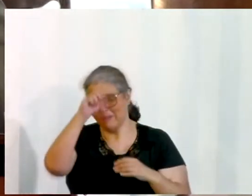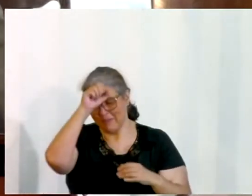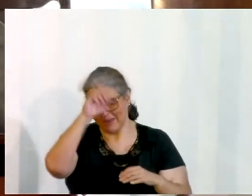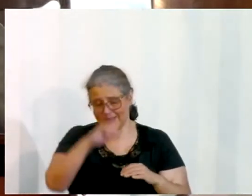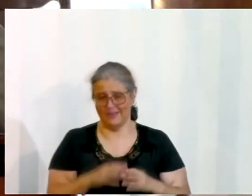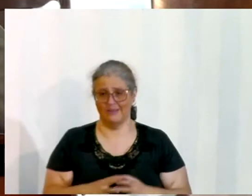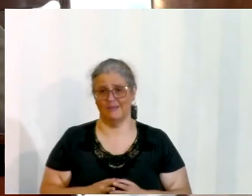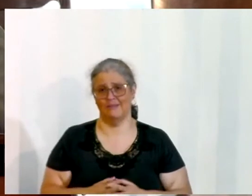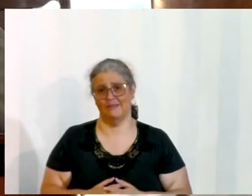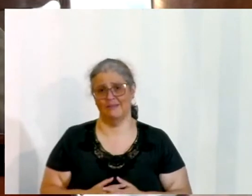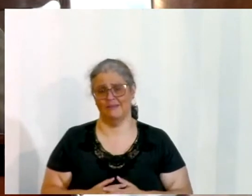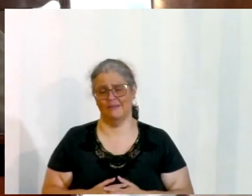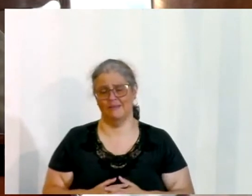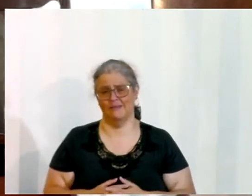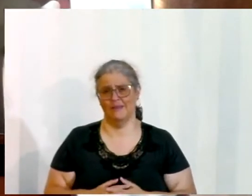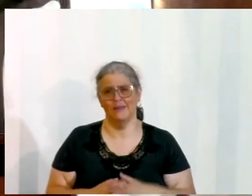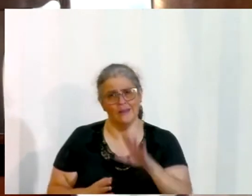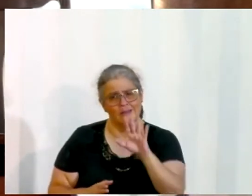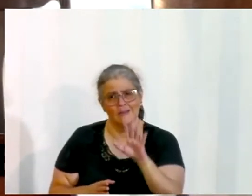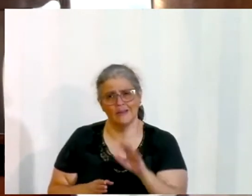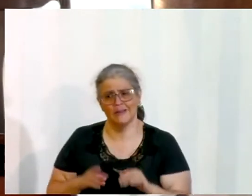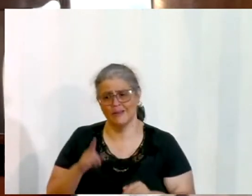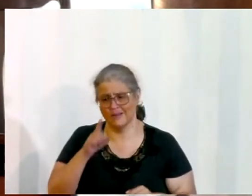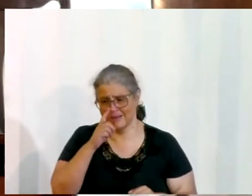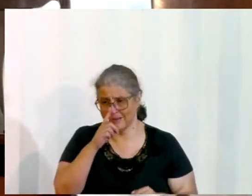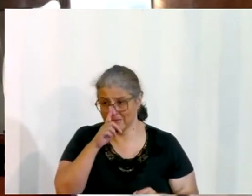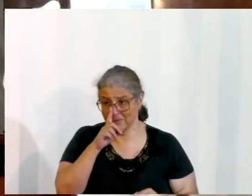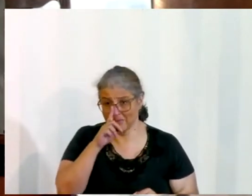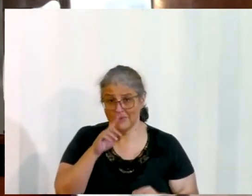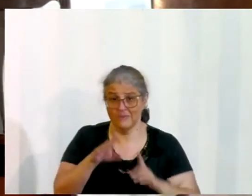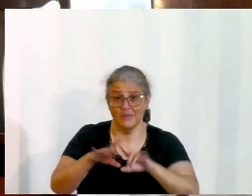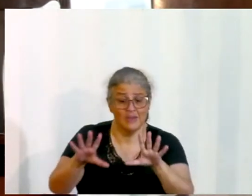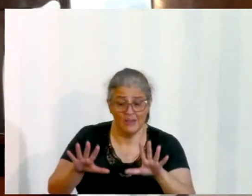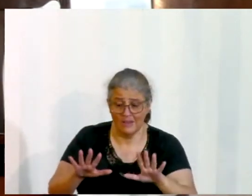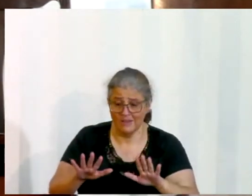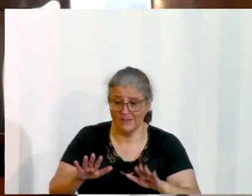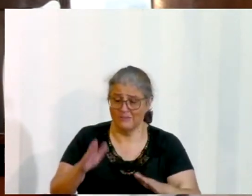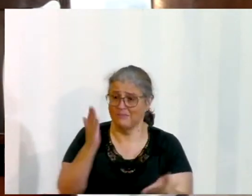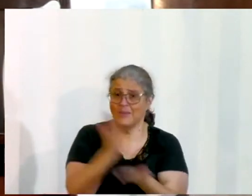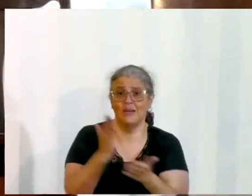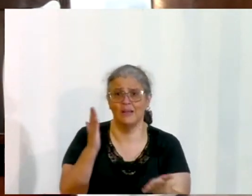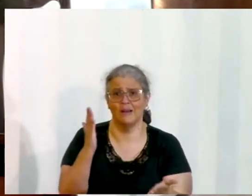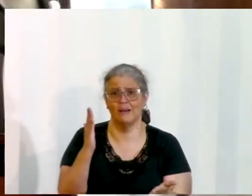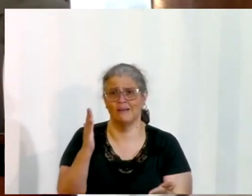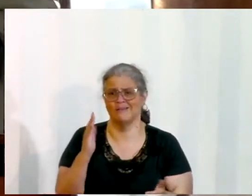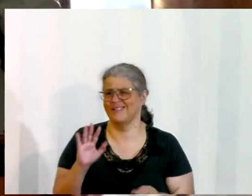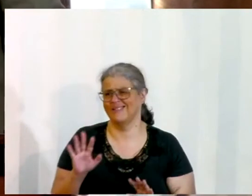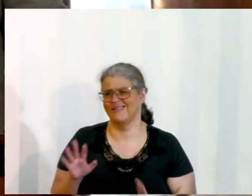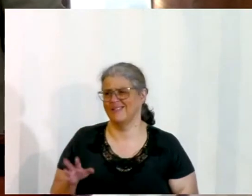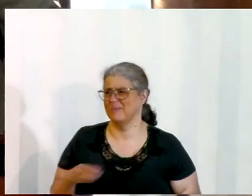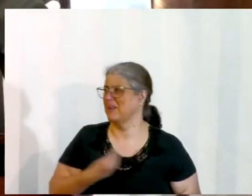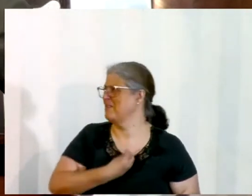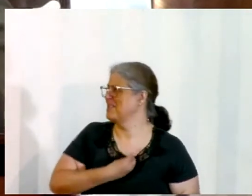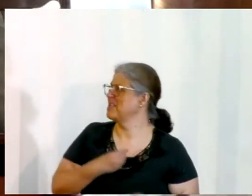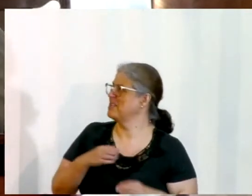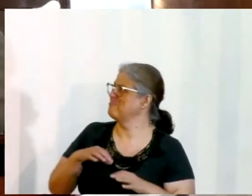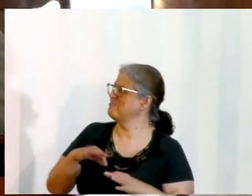cuidado para você não estacionar, sabe, no platô, ah, cheguei num nível na minha vida espiritual que está bom demais, pastor, não está bom não,